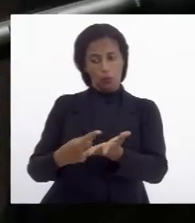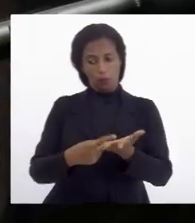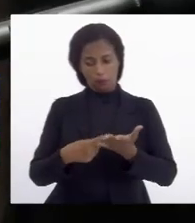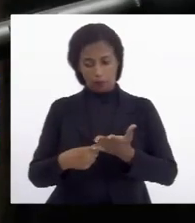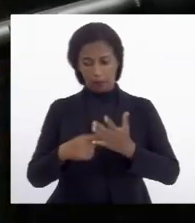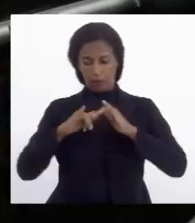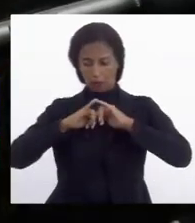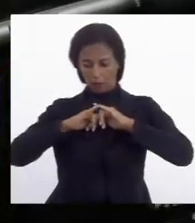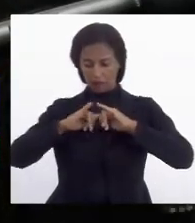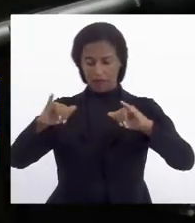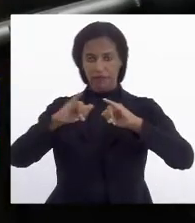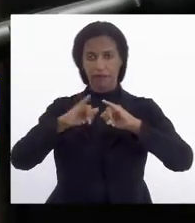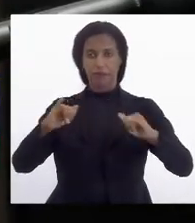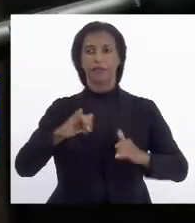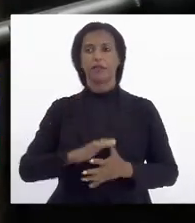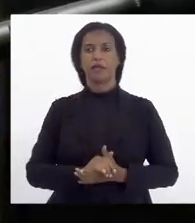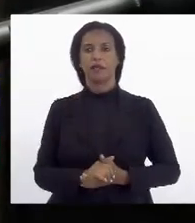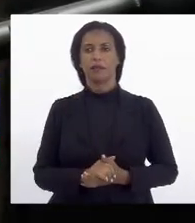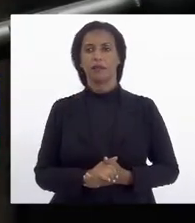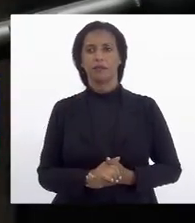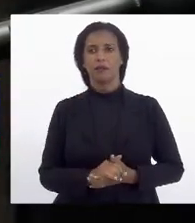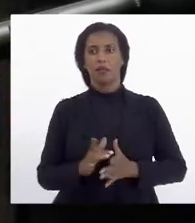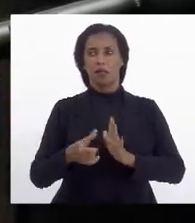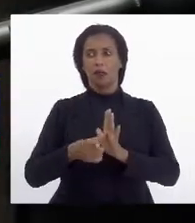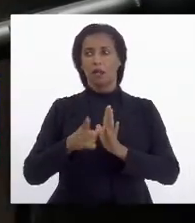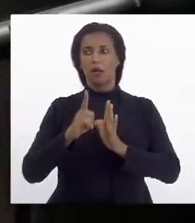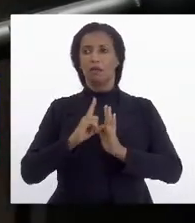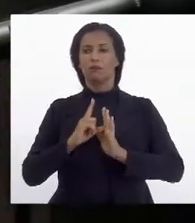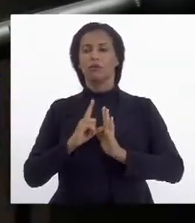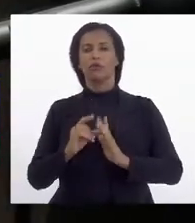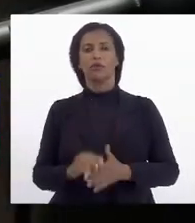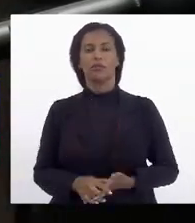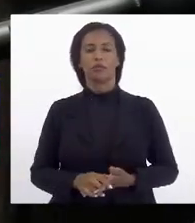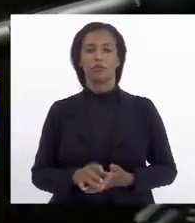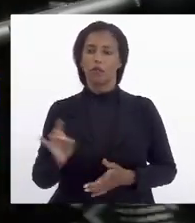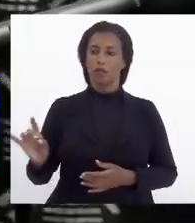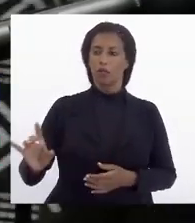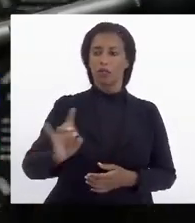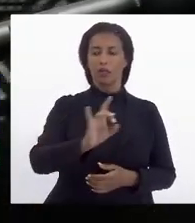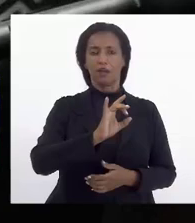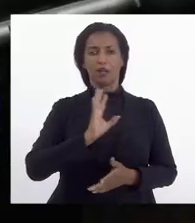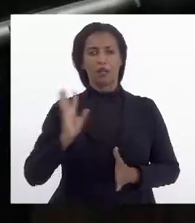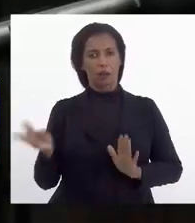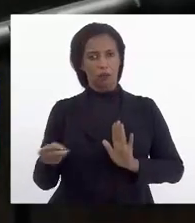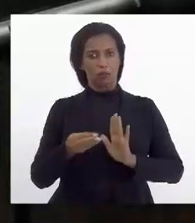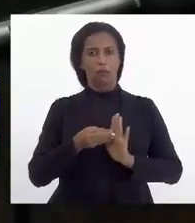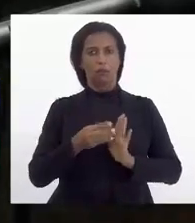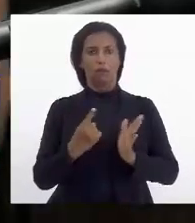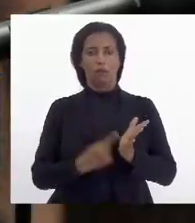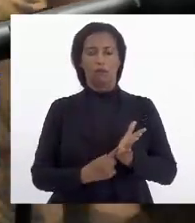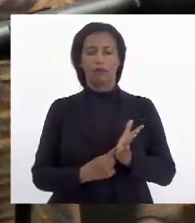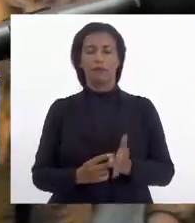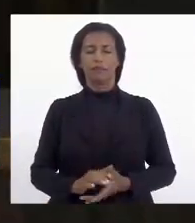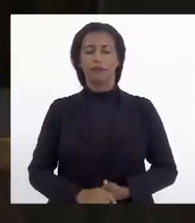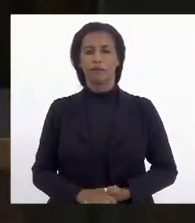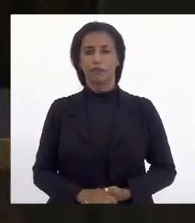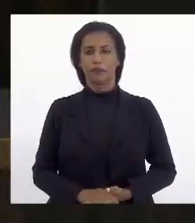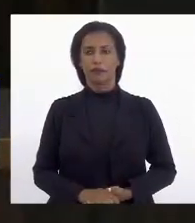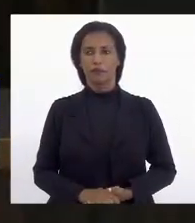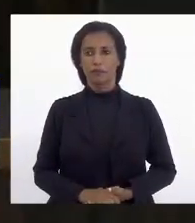avisar com uma certa antecedência para que cada um coloque na sua agenda obrigada então